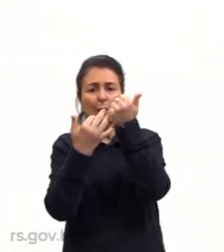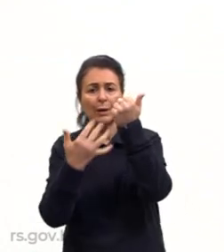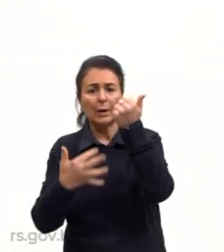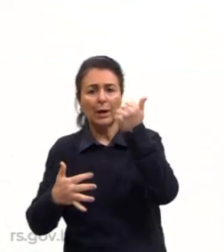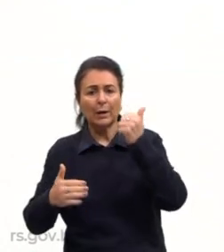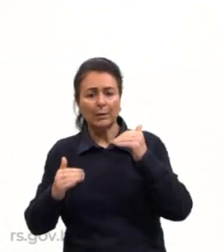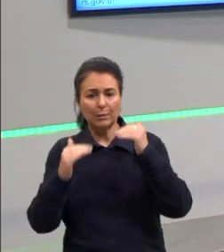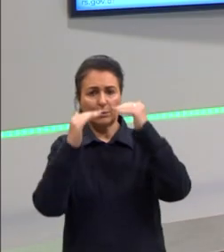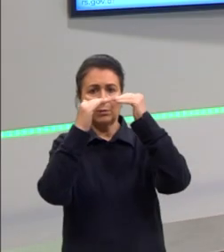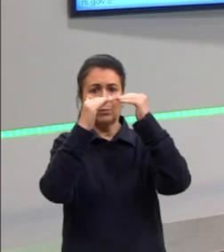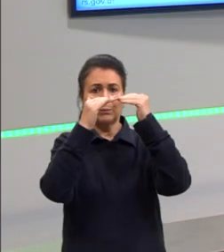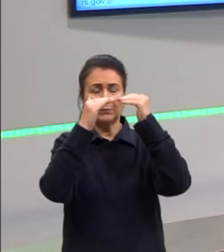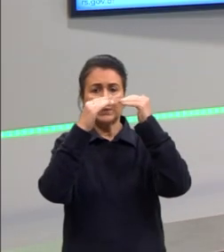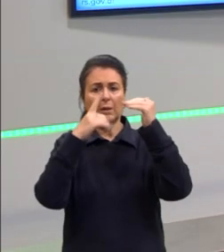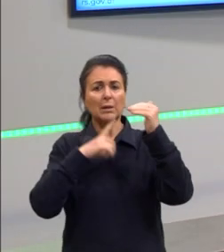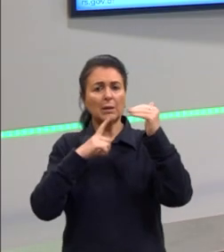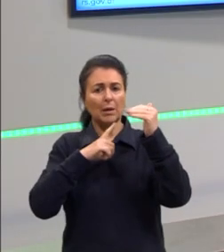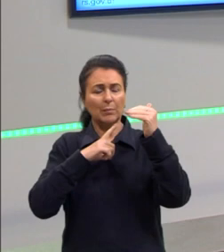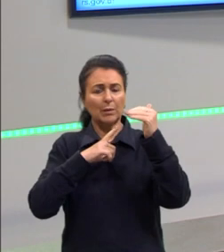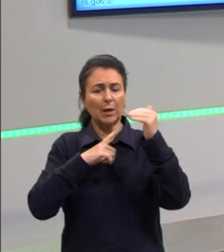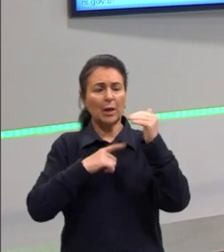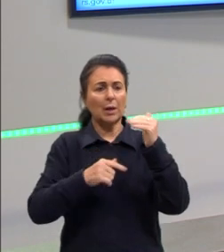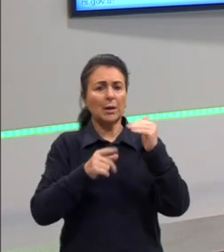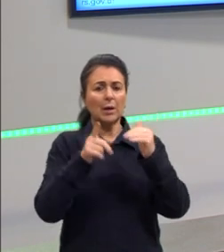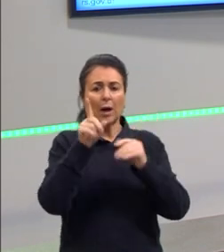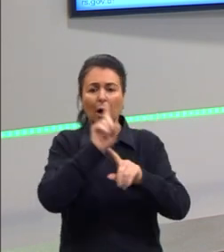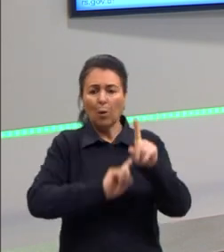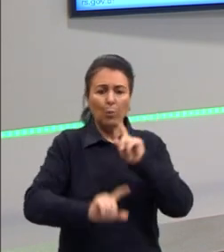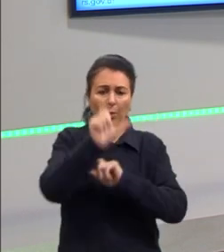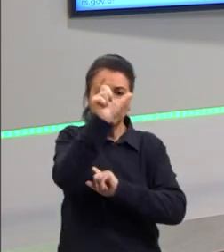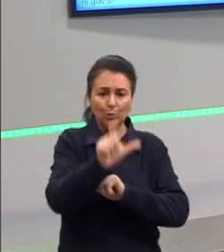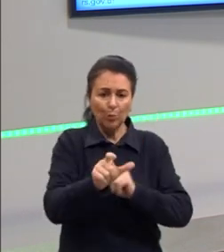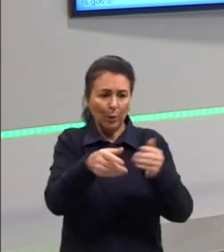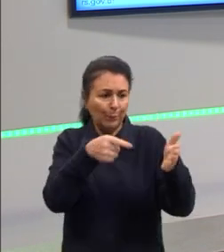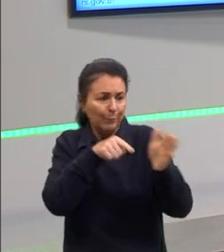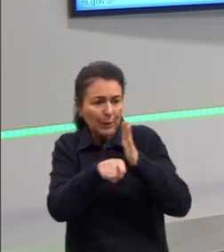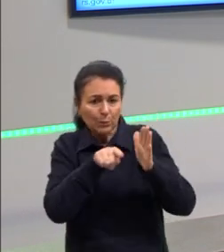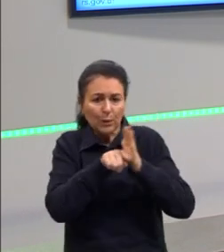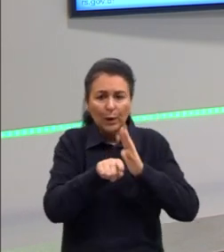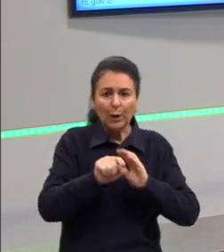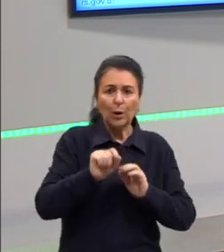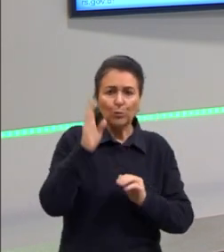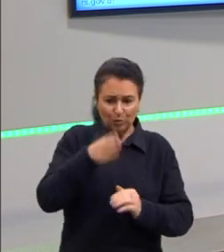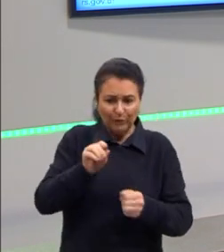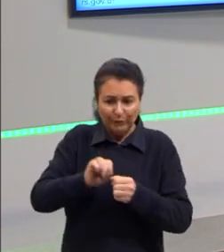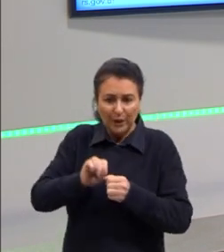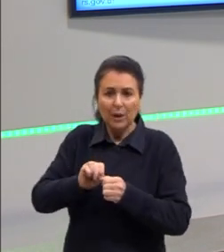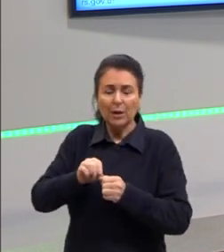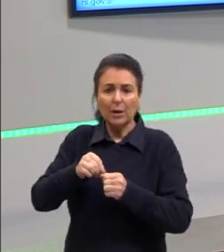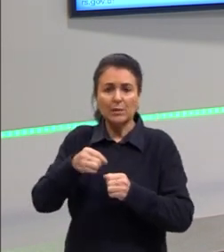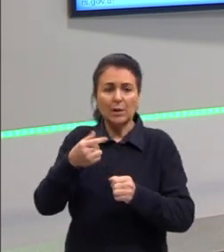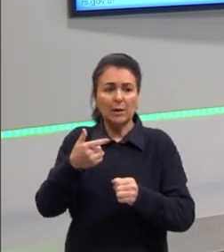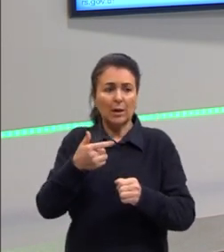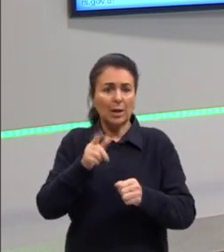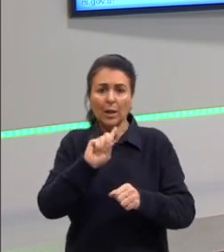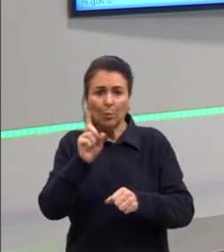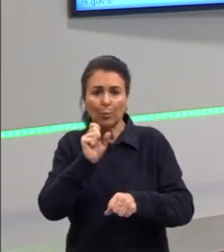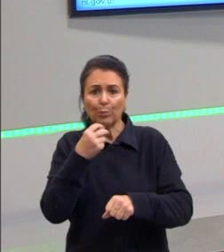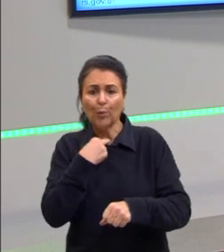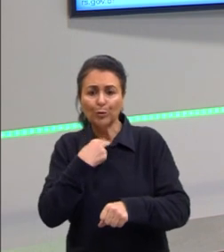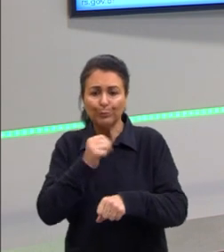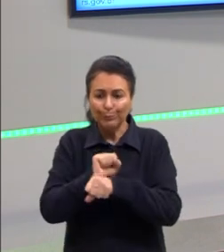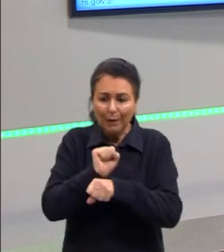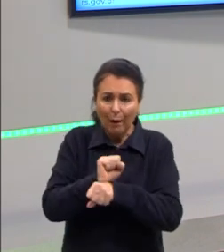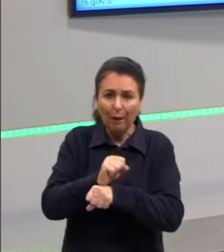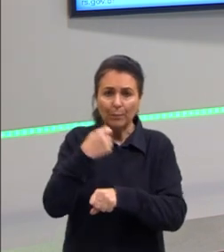sempre um gerente, né? Cobrando, tu tem uma pessoa, né? Sempre dizendo, oh, não para, vamos lá, a gente tem que